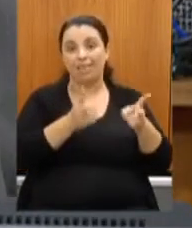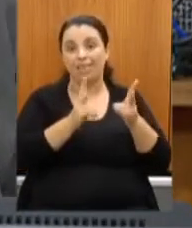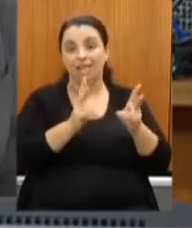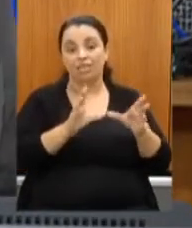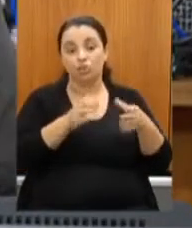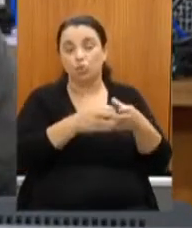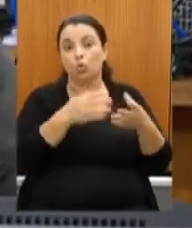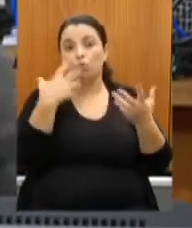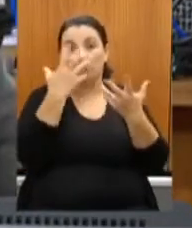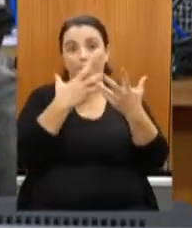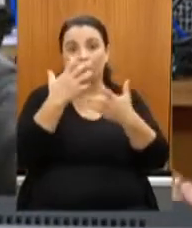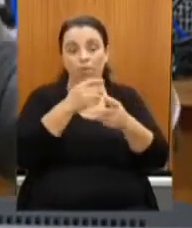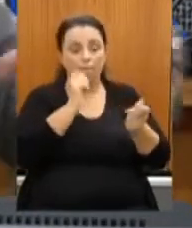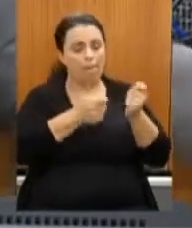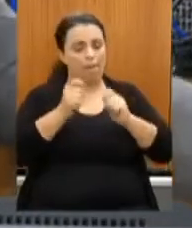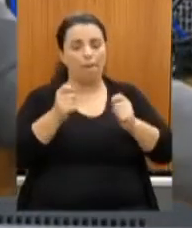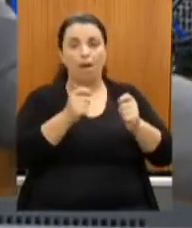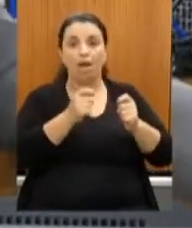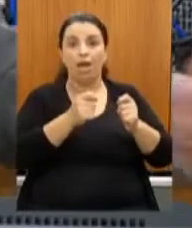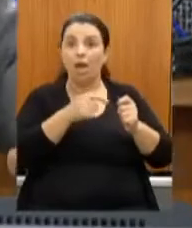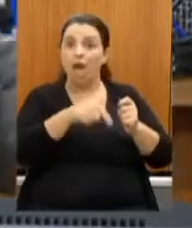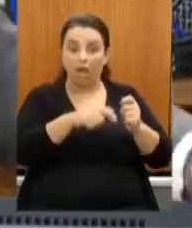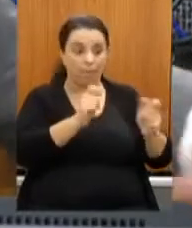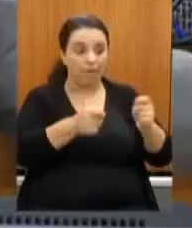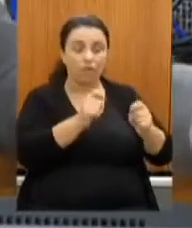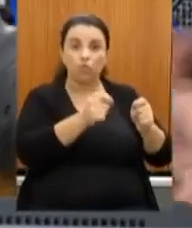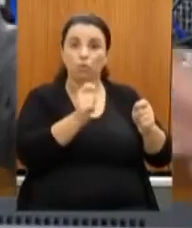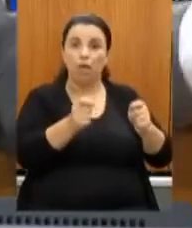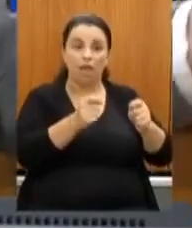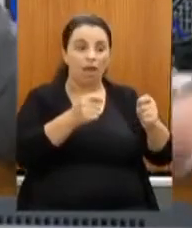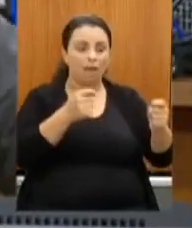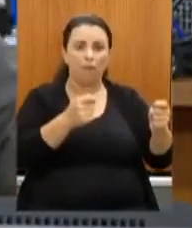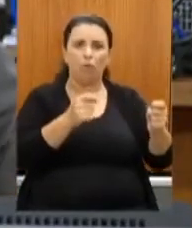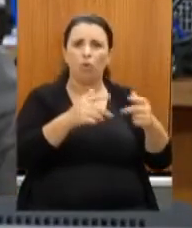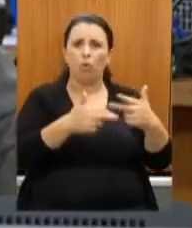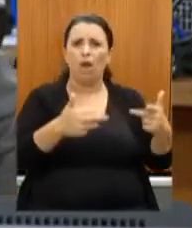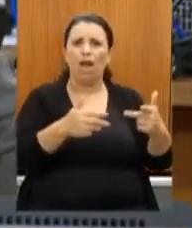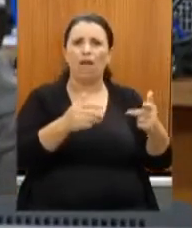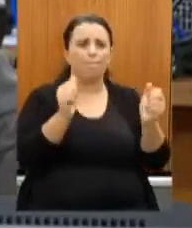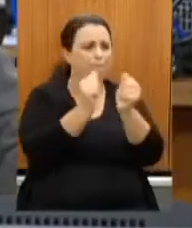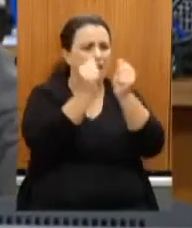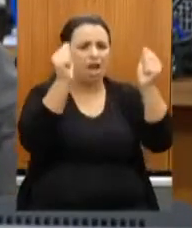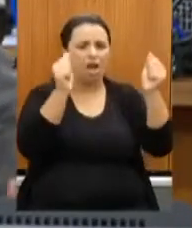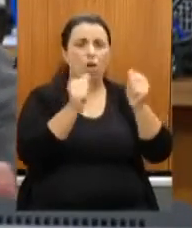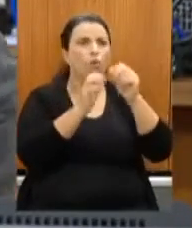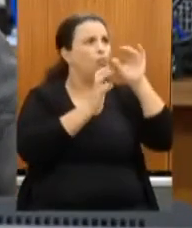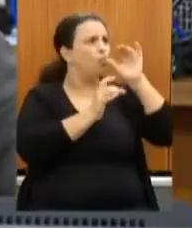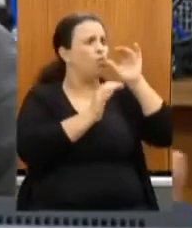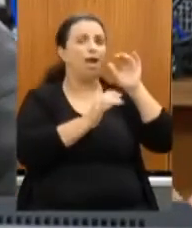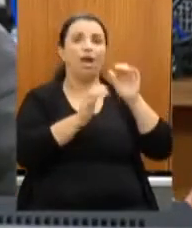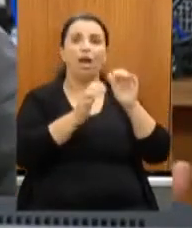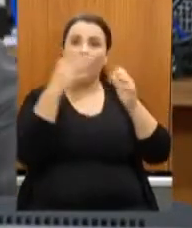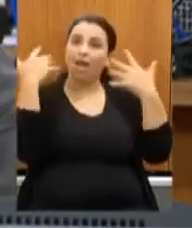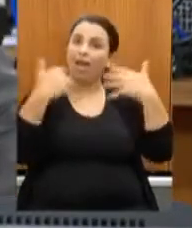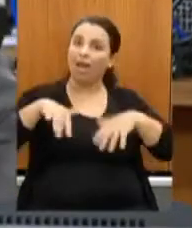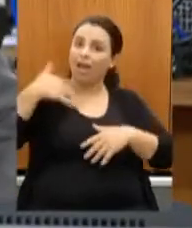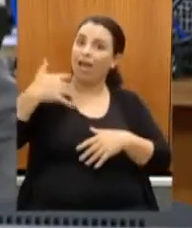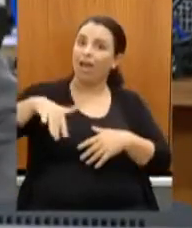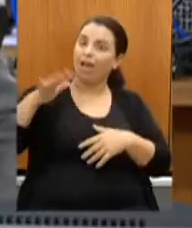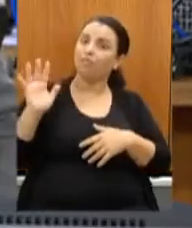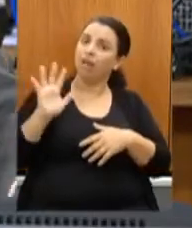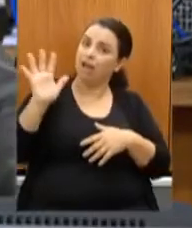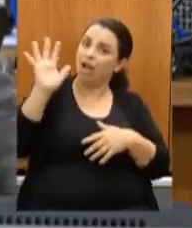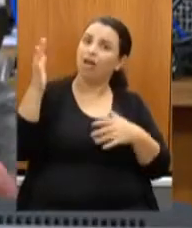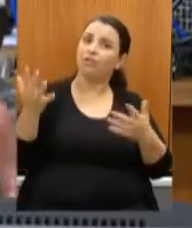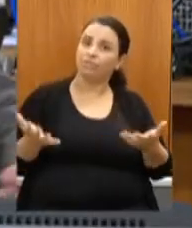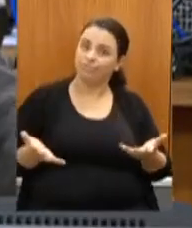a própria compra do instrumento já é cara a manutenção nem se fala se existe algum projeto nesse sentido de